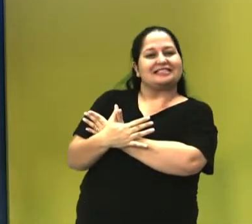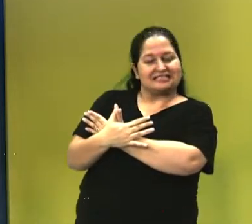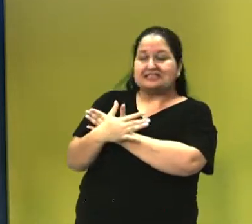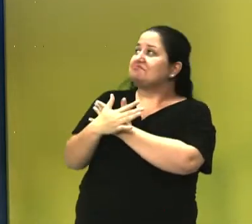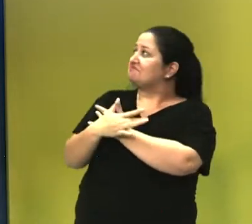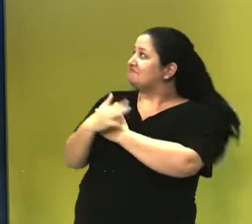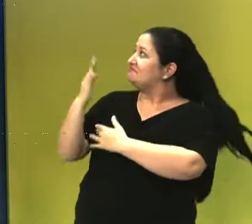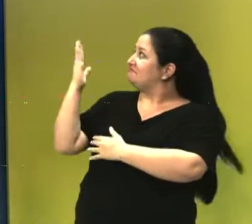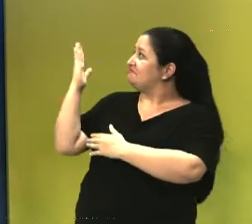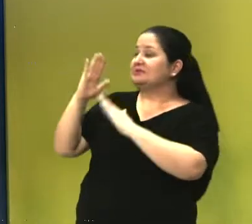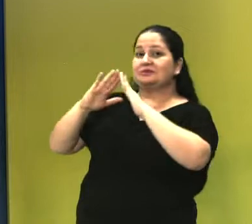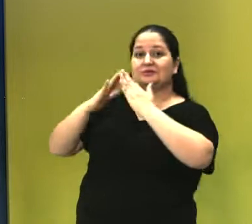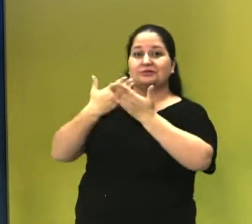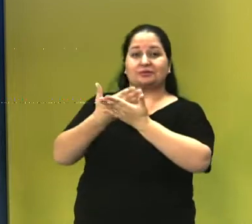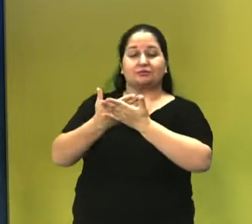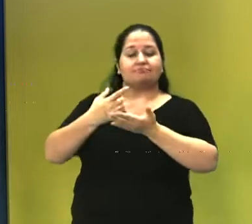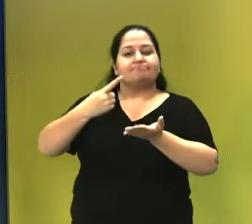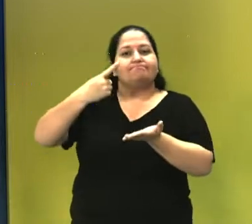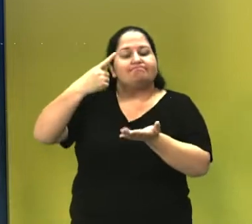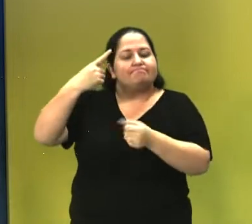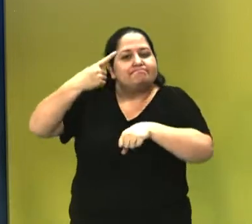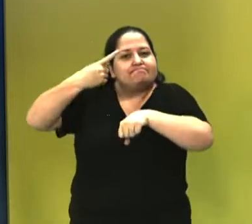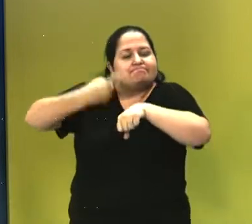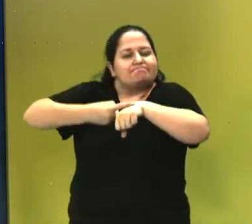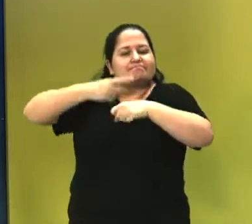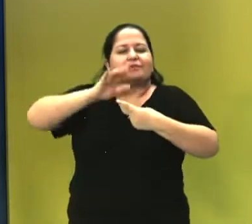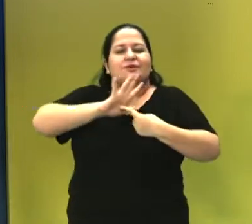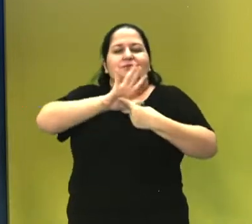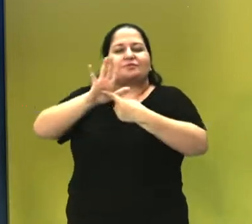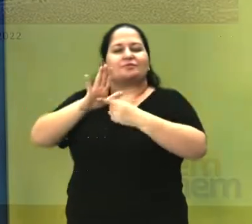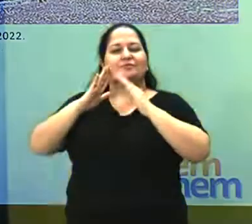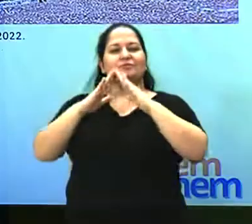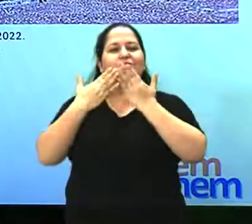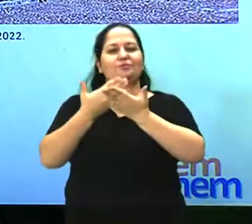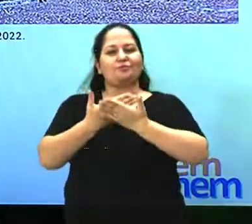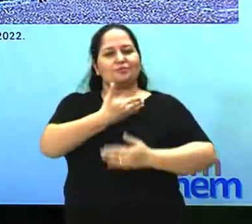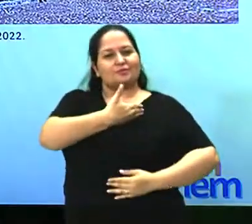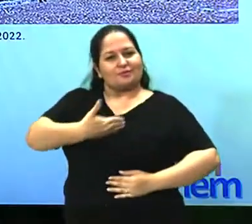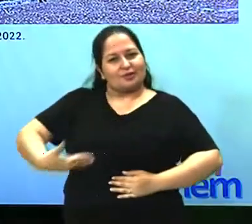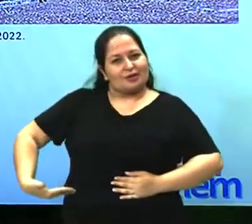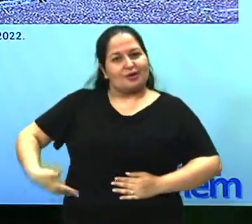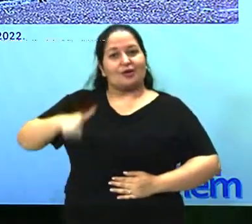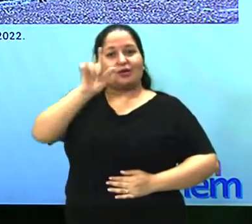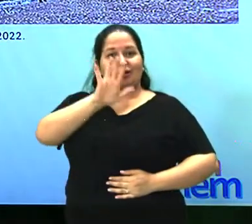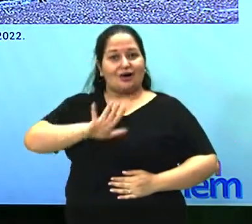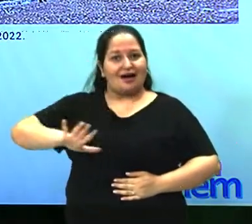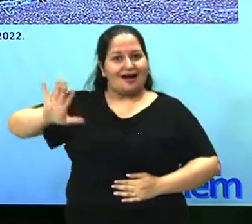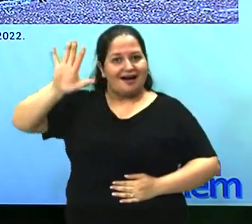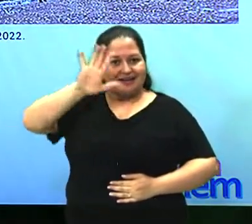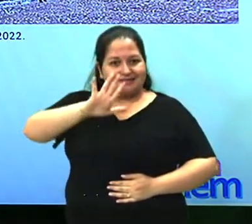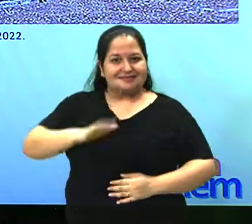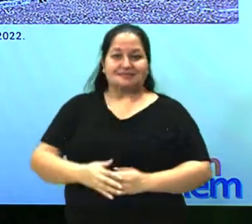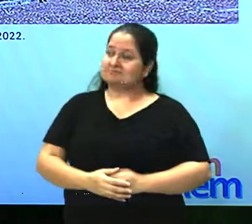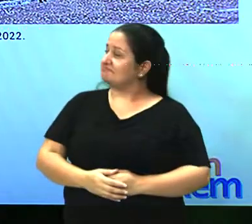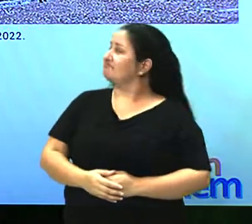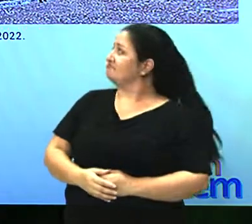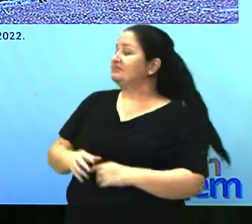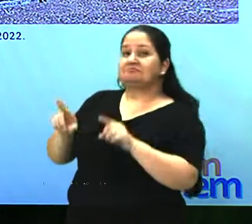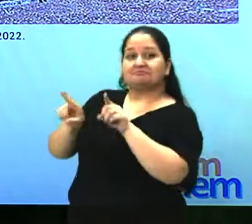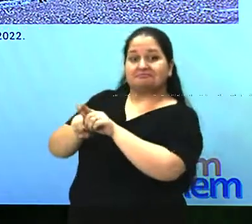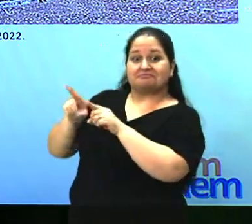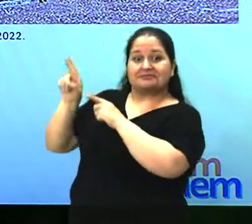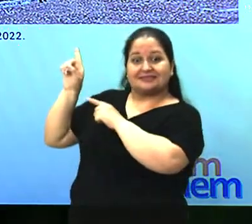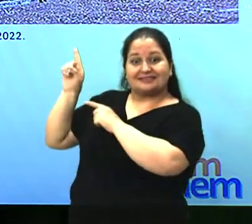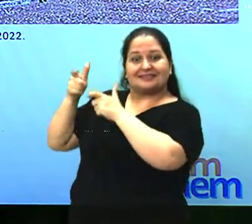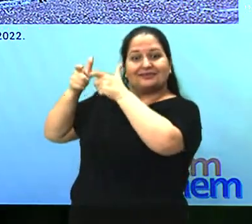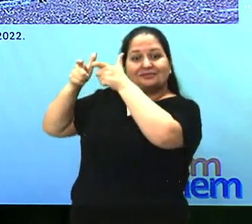educação pública do estado de Goiás, né? Vemos isso também no próprio palácio que seria a residência do